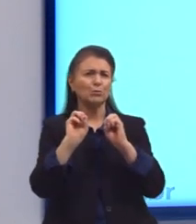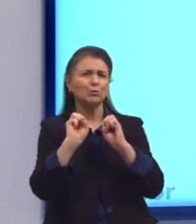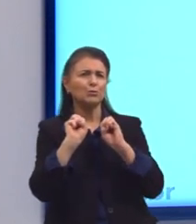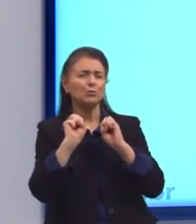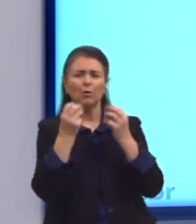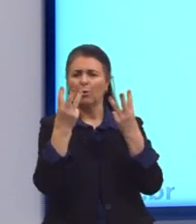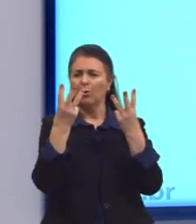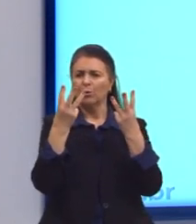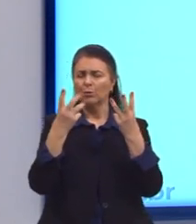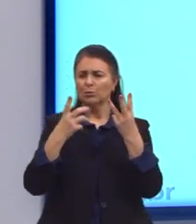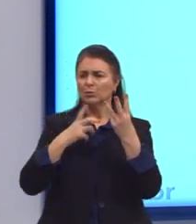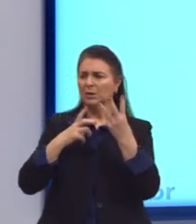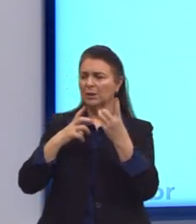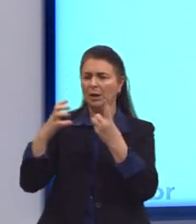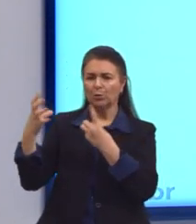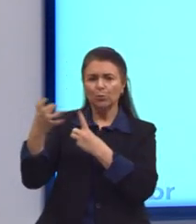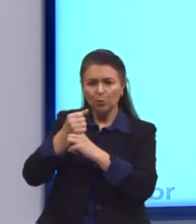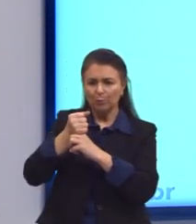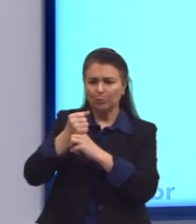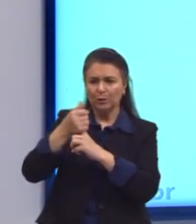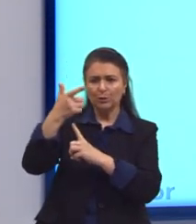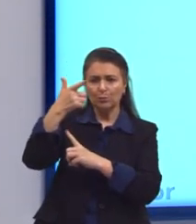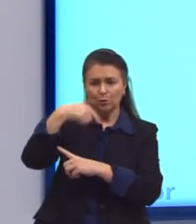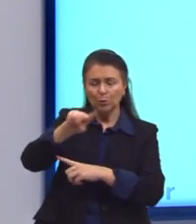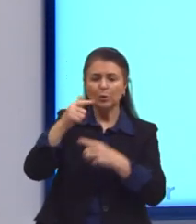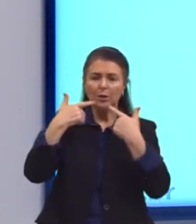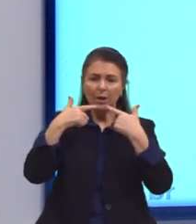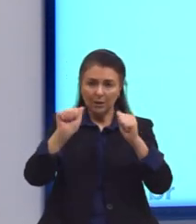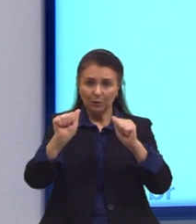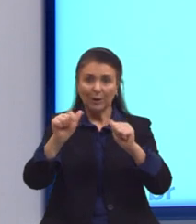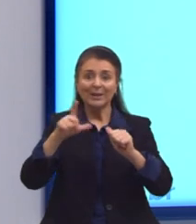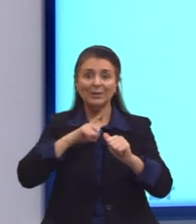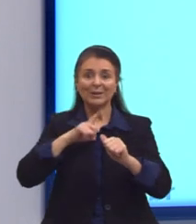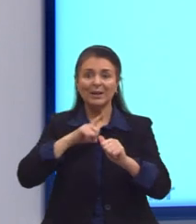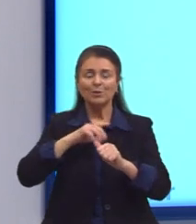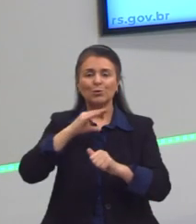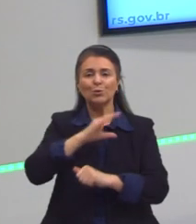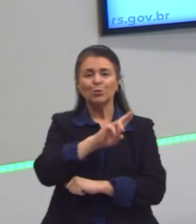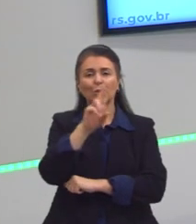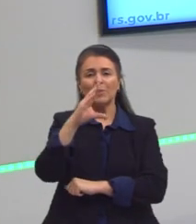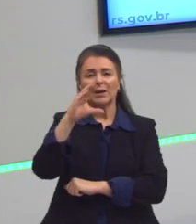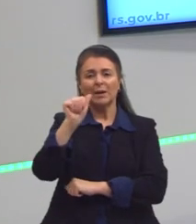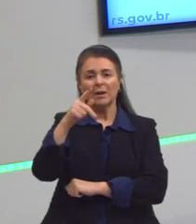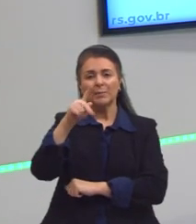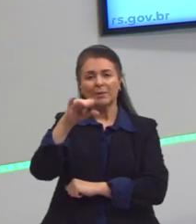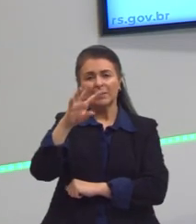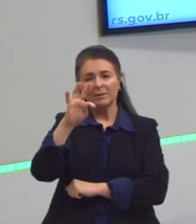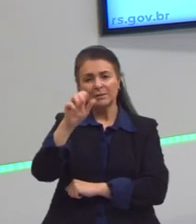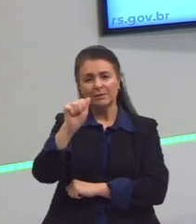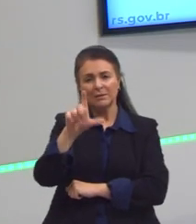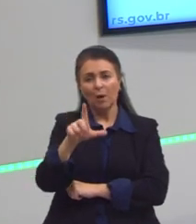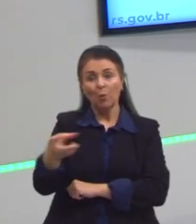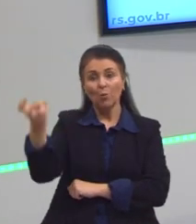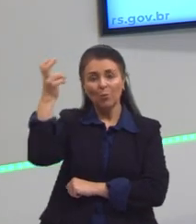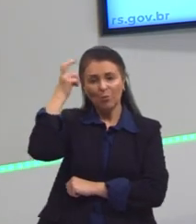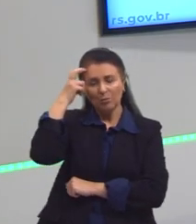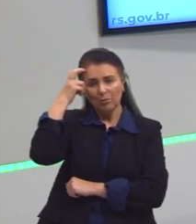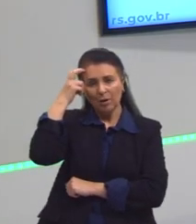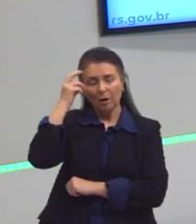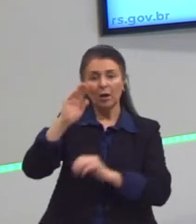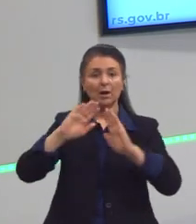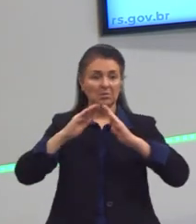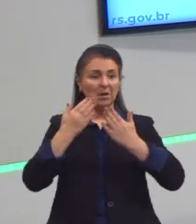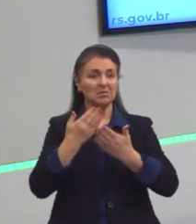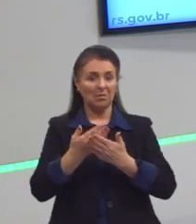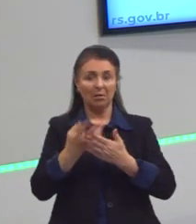dominam mais de uma língua, que têm um capital cultural, a escola se torna interessante. E ela é caminho